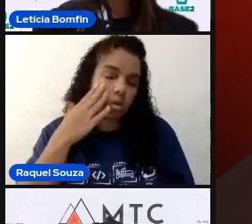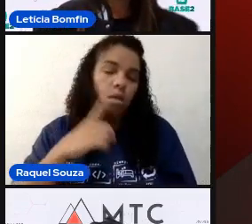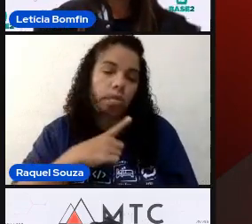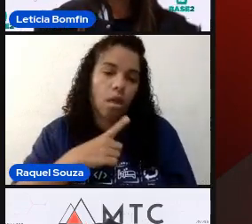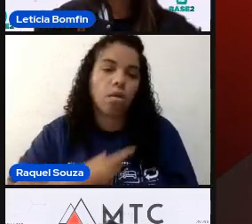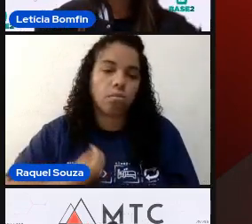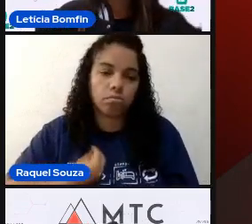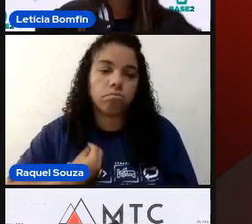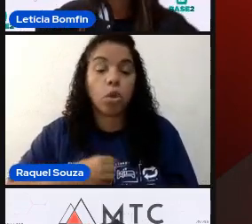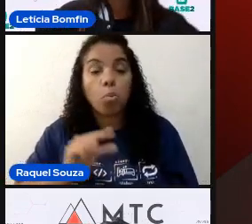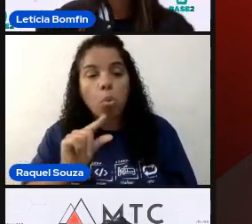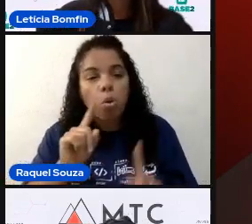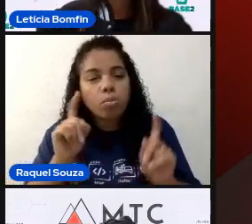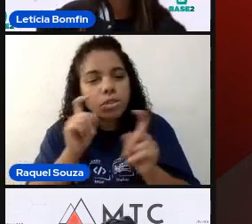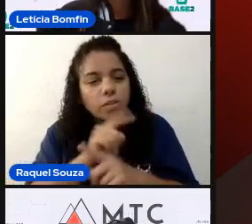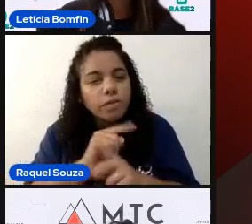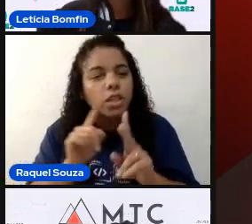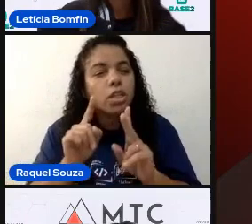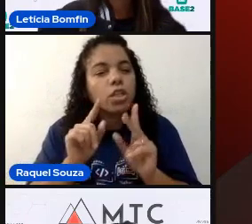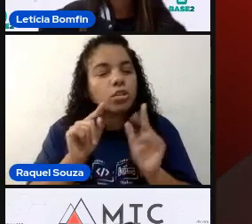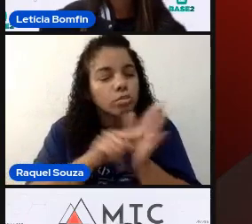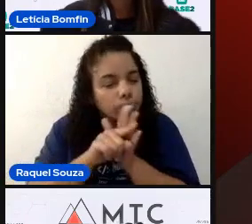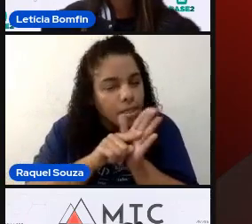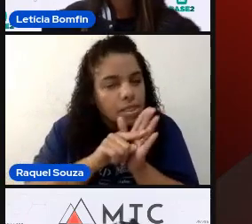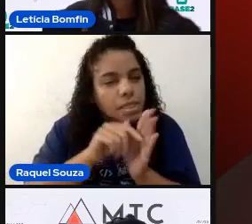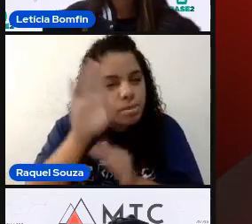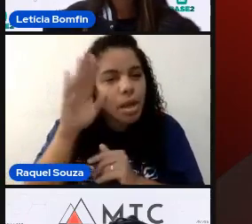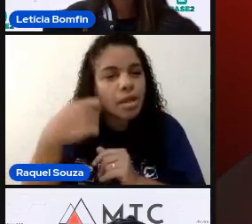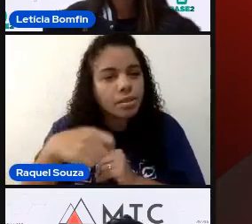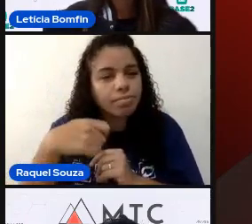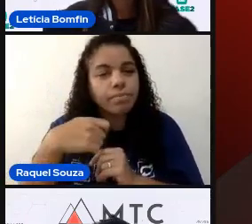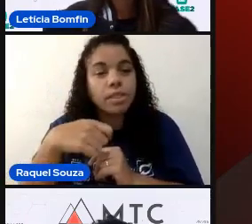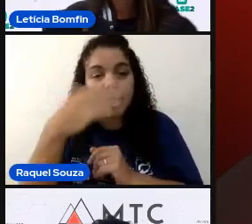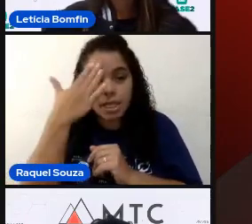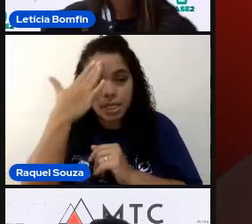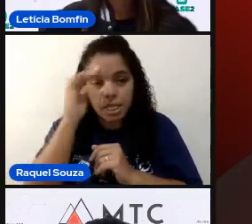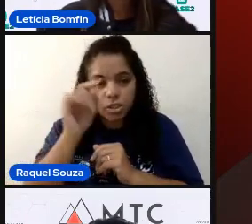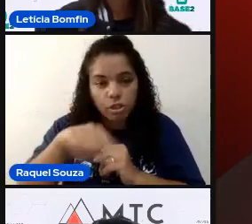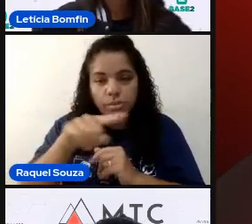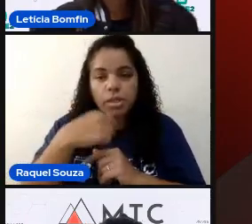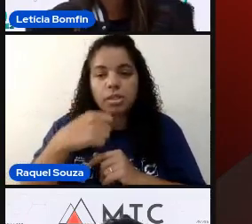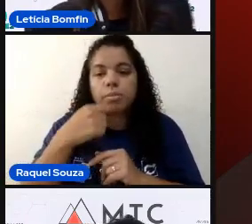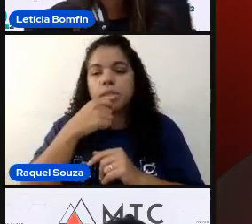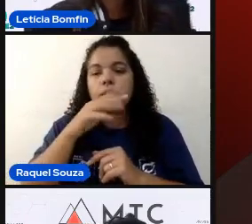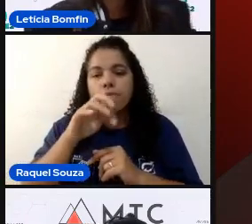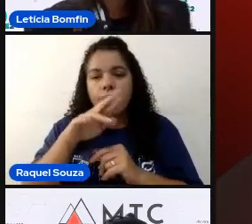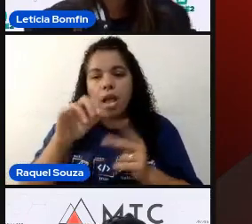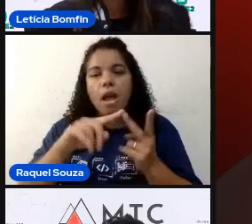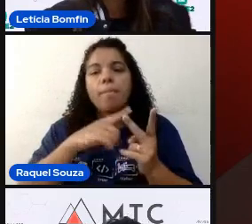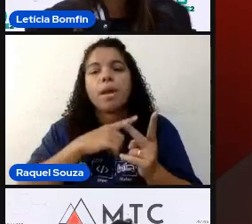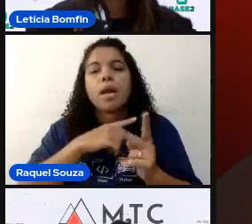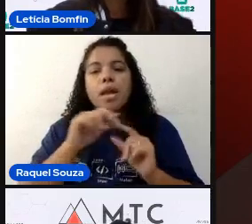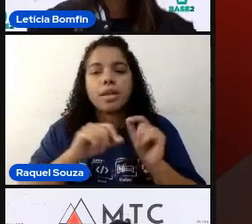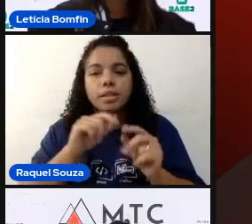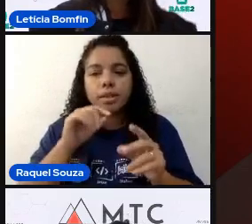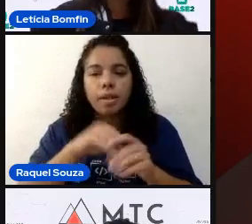pouco mais difícil, é um pouco mais de pesquisa, um pouco mais de entendimento que você precisa da ferramenta e da ferramenta de CI.